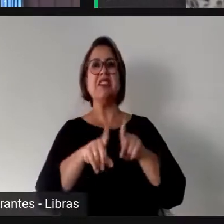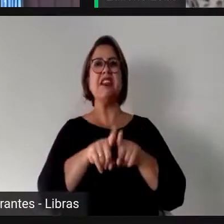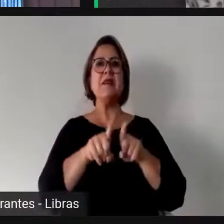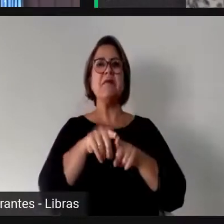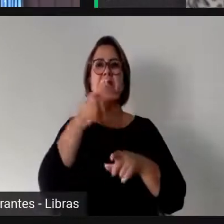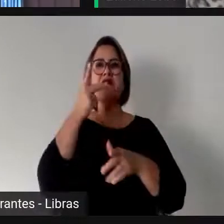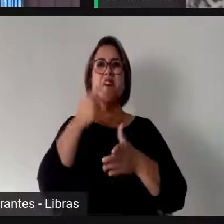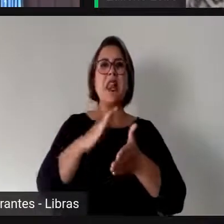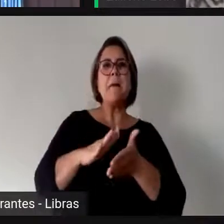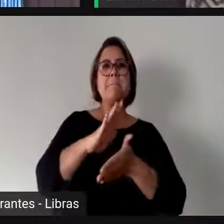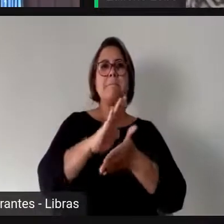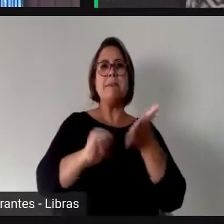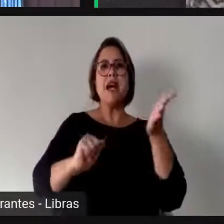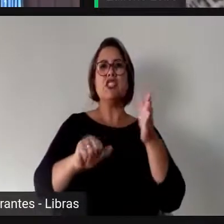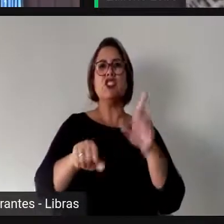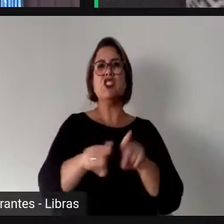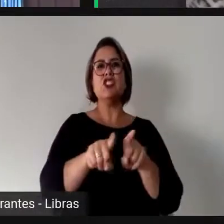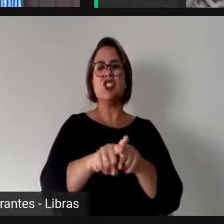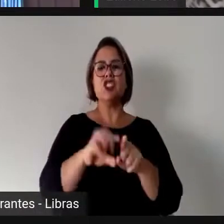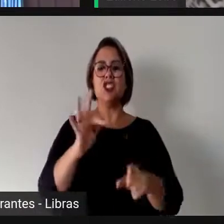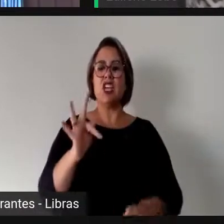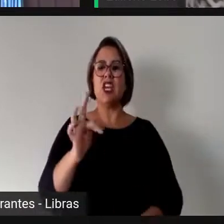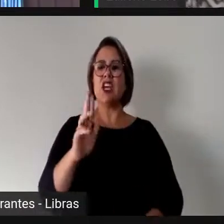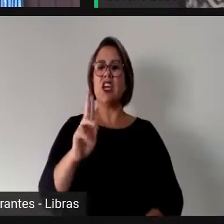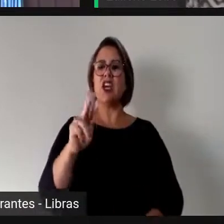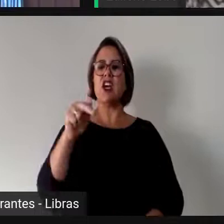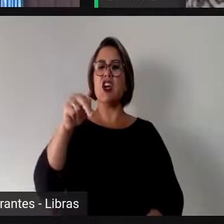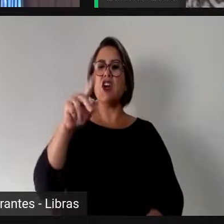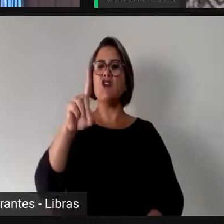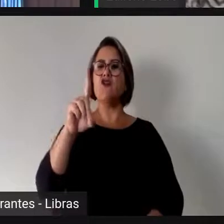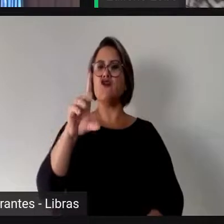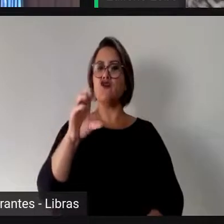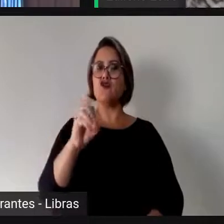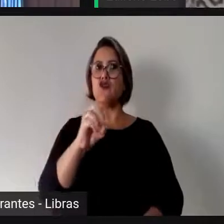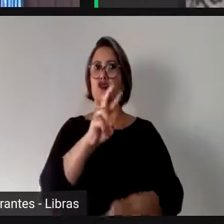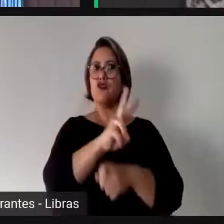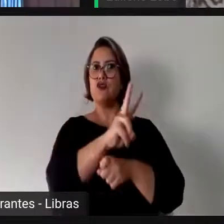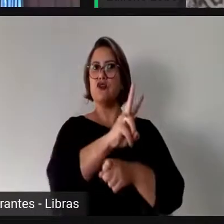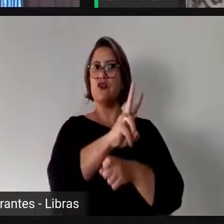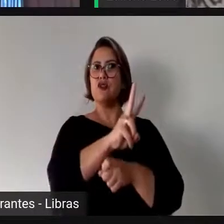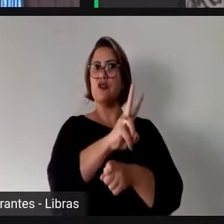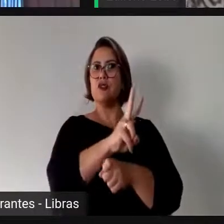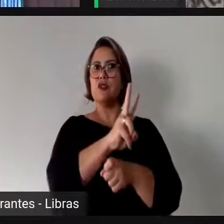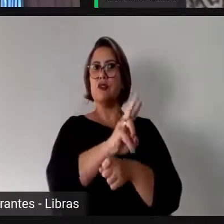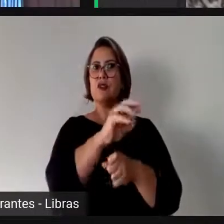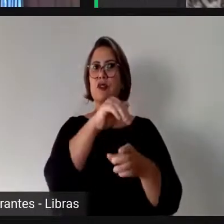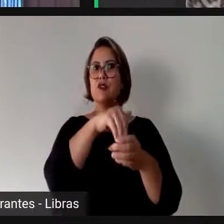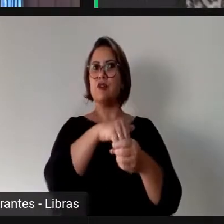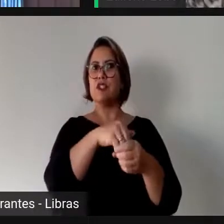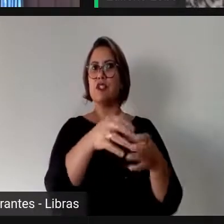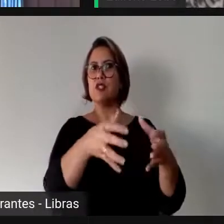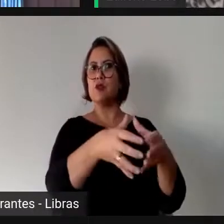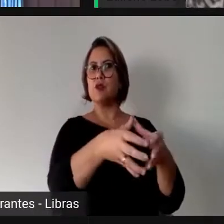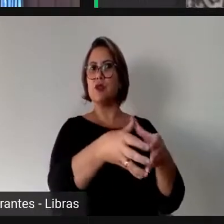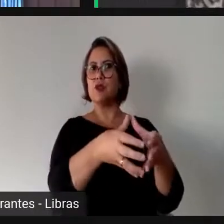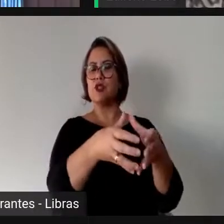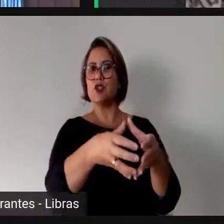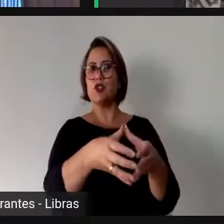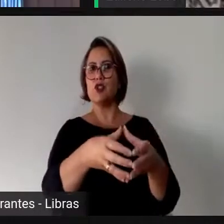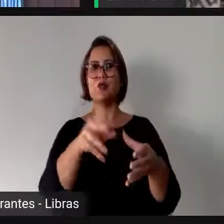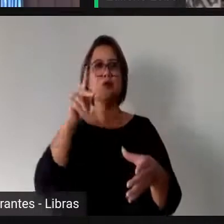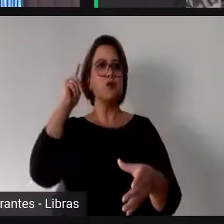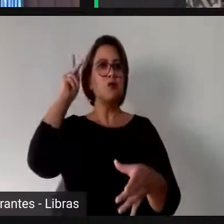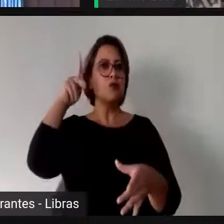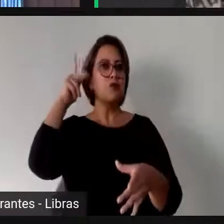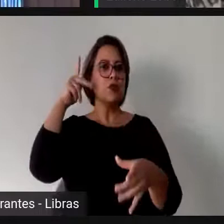recursos dos fundos públicos destinados às eleições e aos partidos políticos para aplicá-los